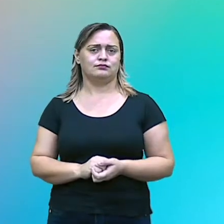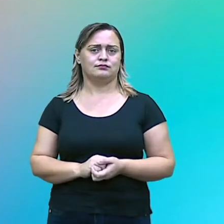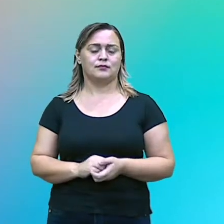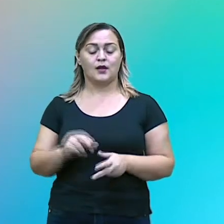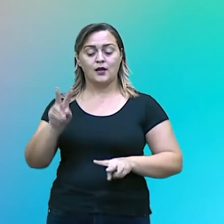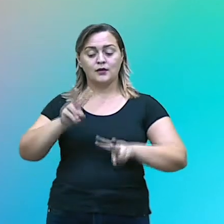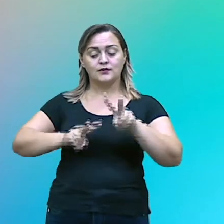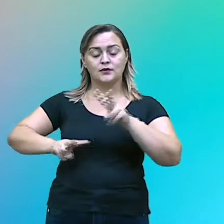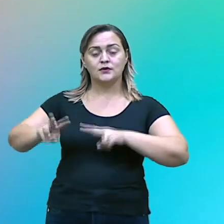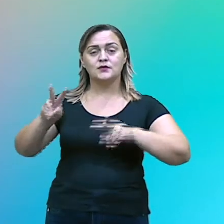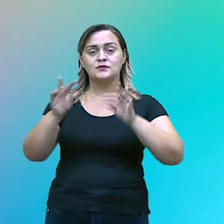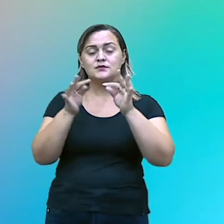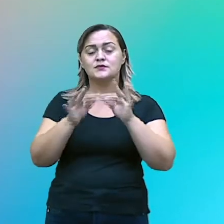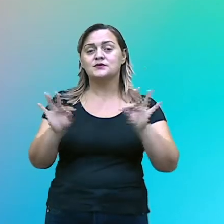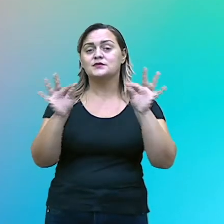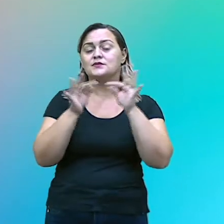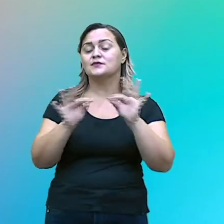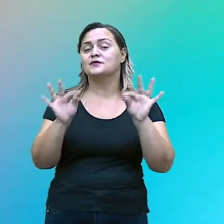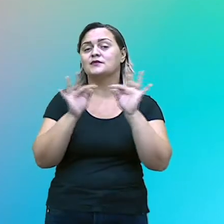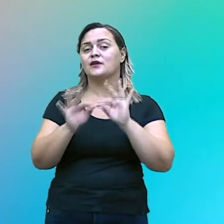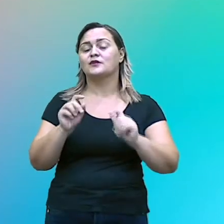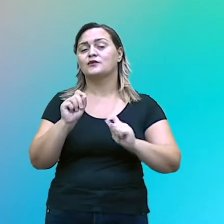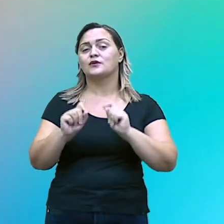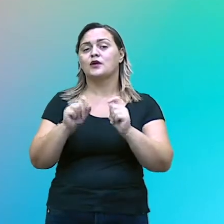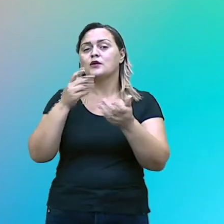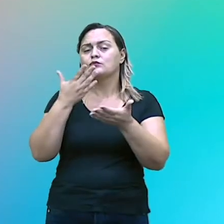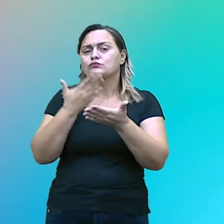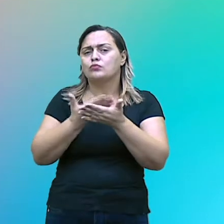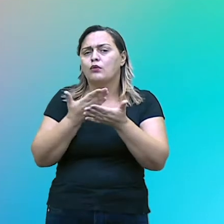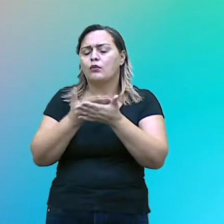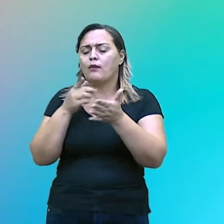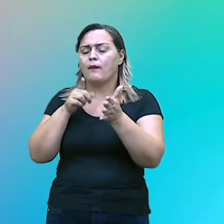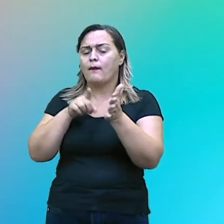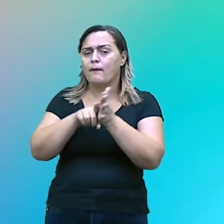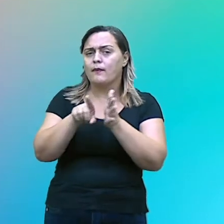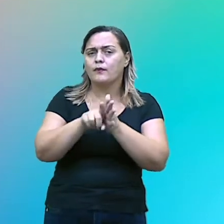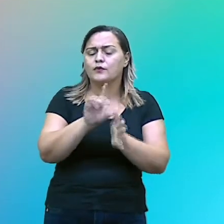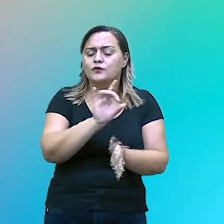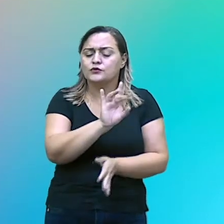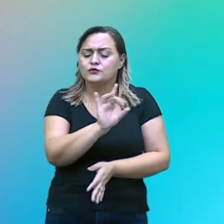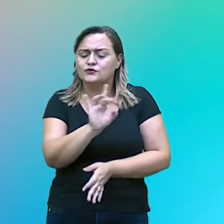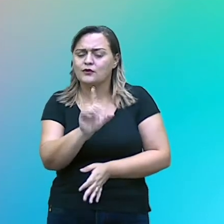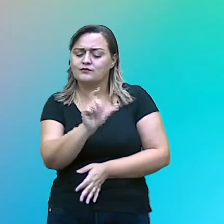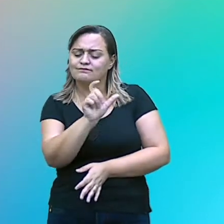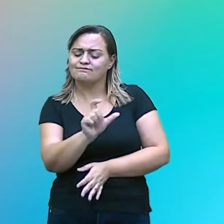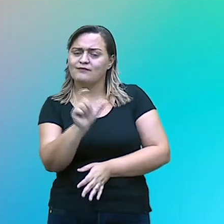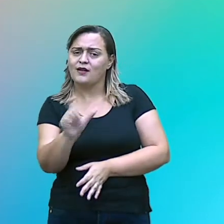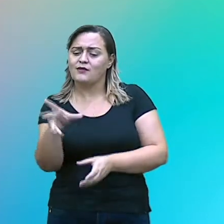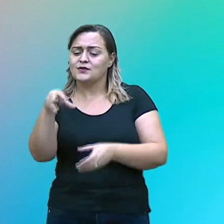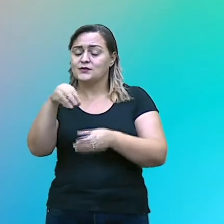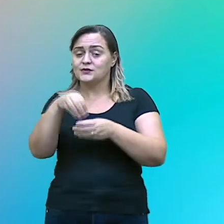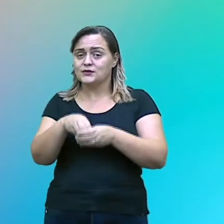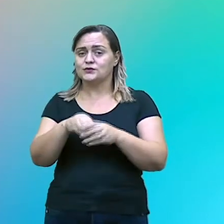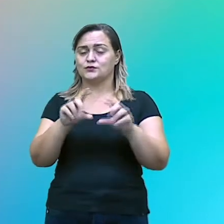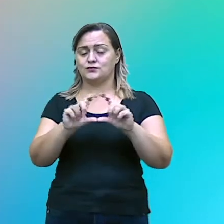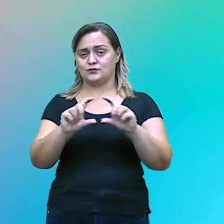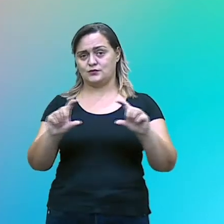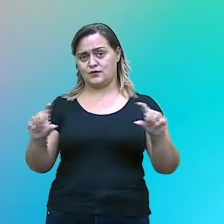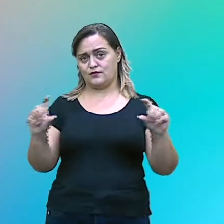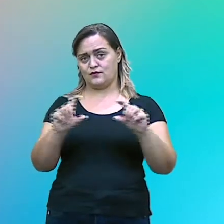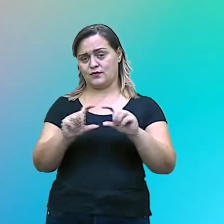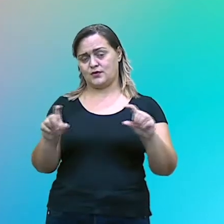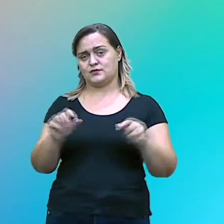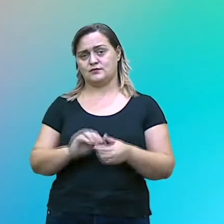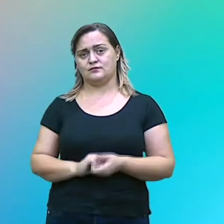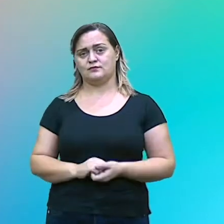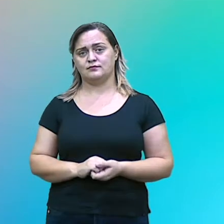é o estudo da função de cada termo na oração, na frase. Um termo, uma palavra, ele